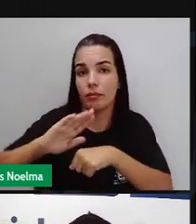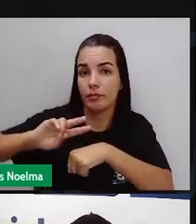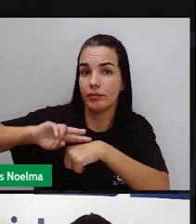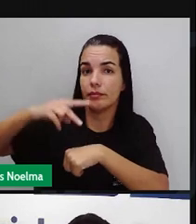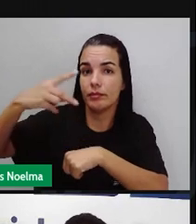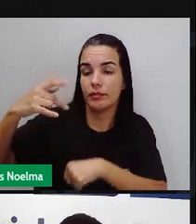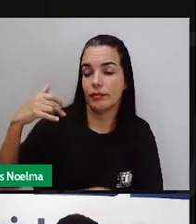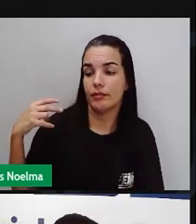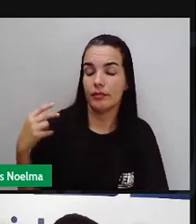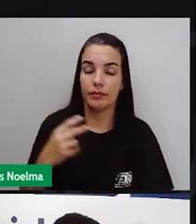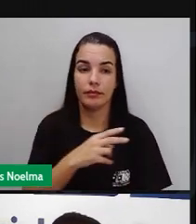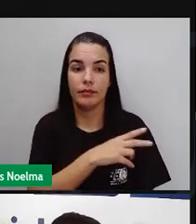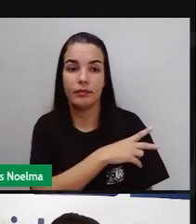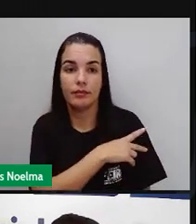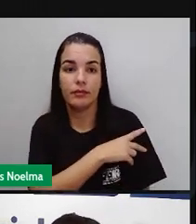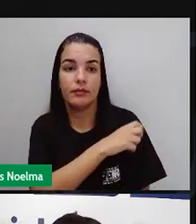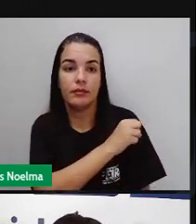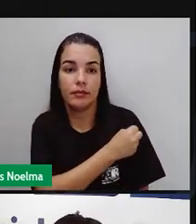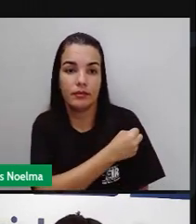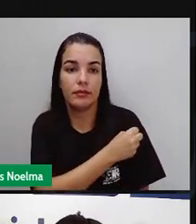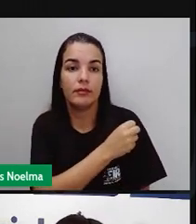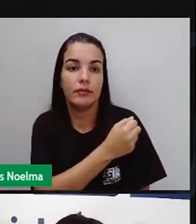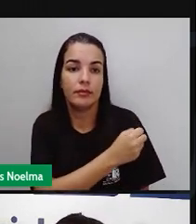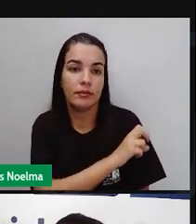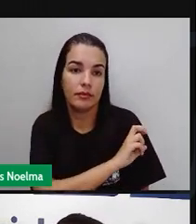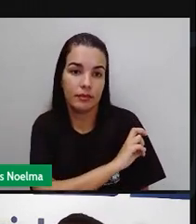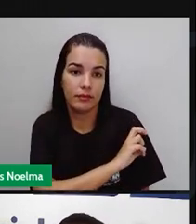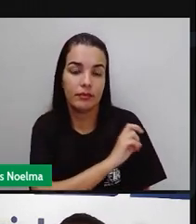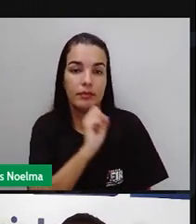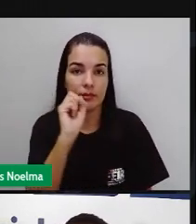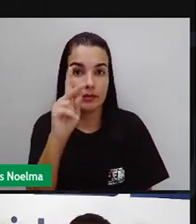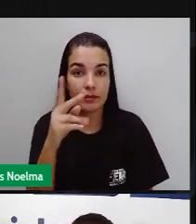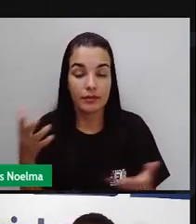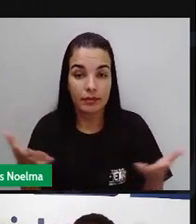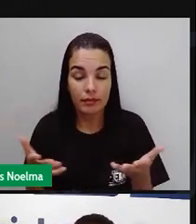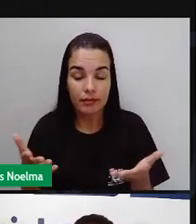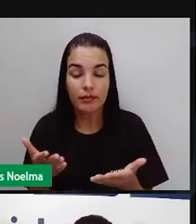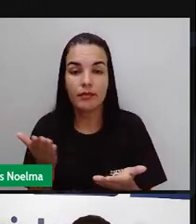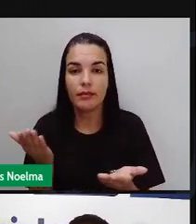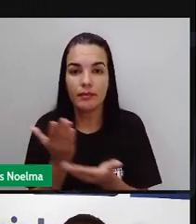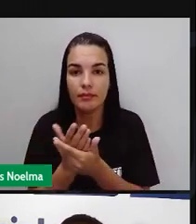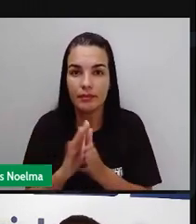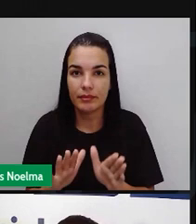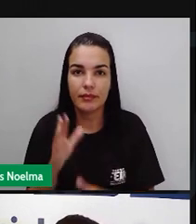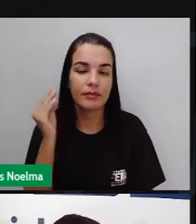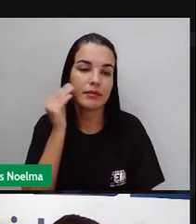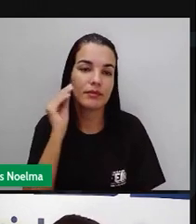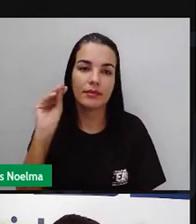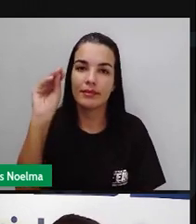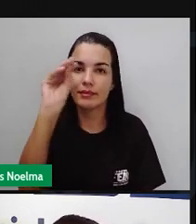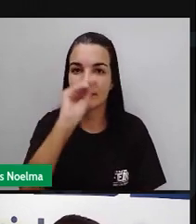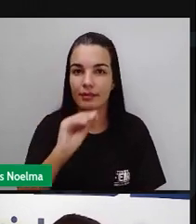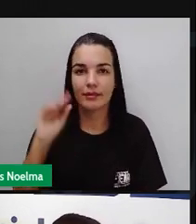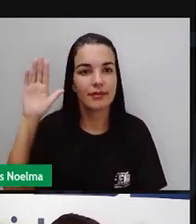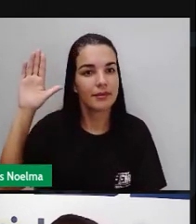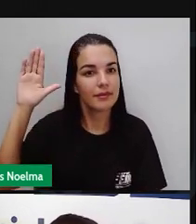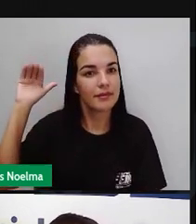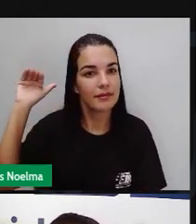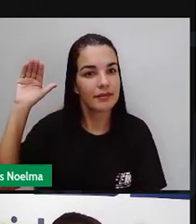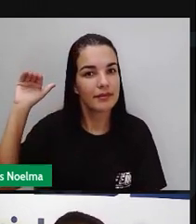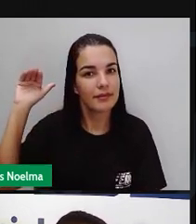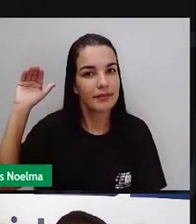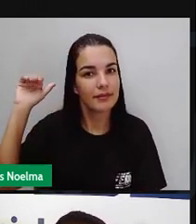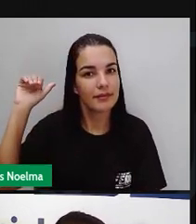série certo nossa aula ela vai ficando por aqui e até amanhã beijinho no coração de vocês e até